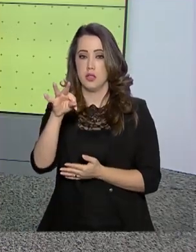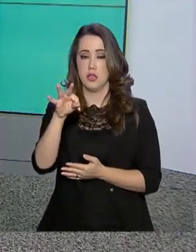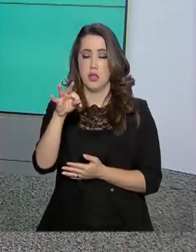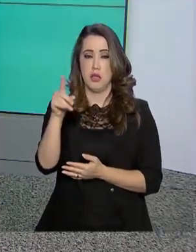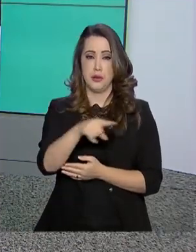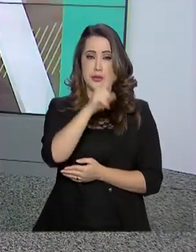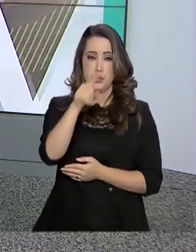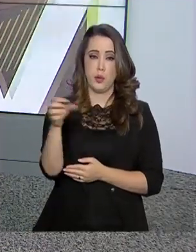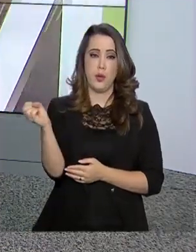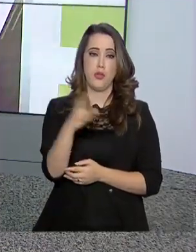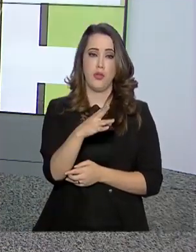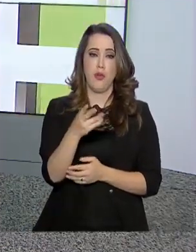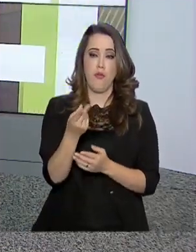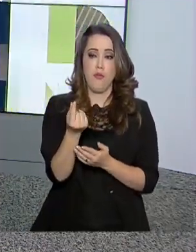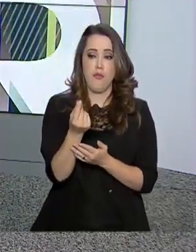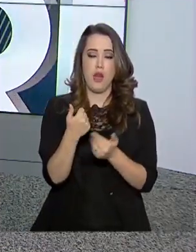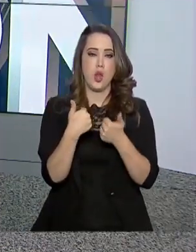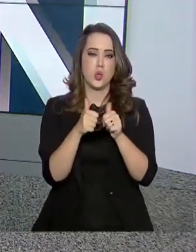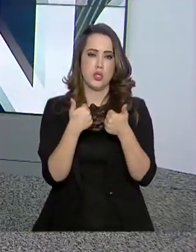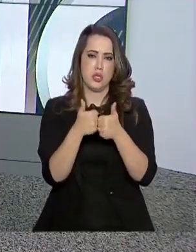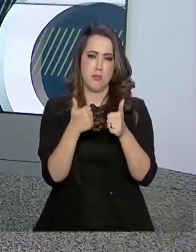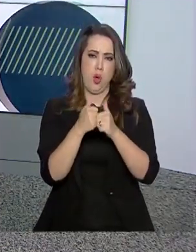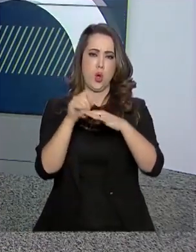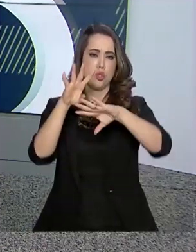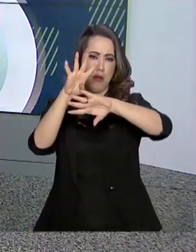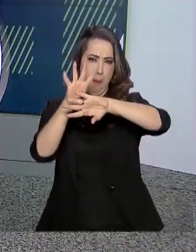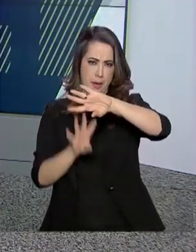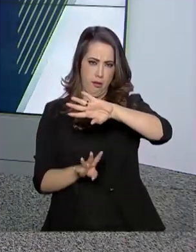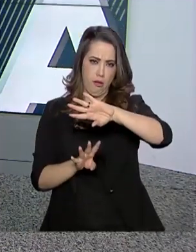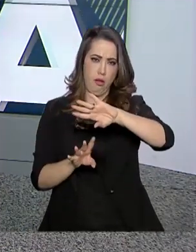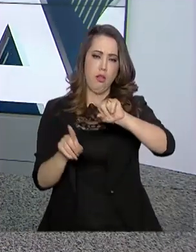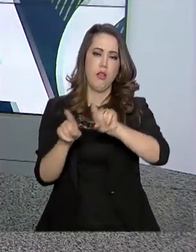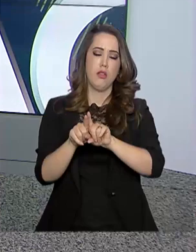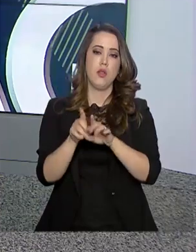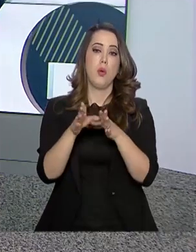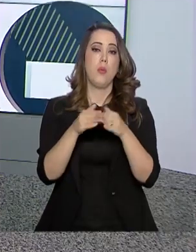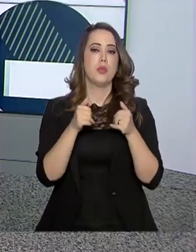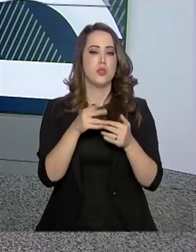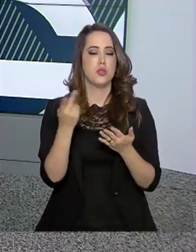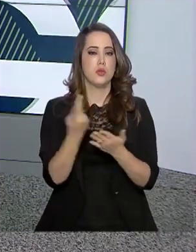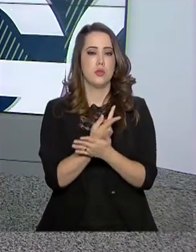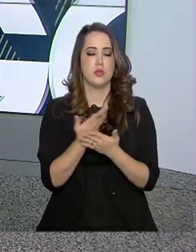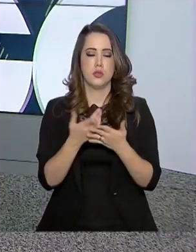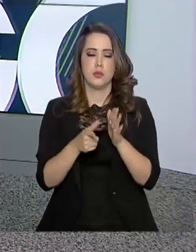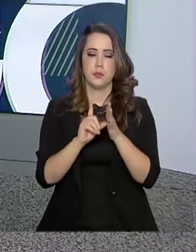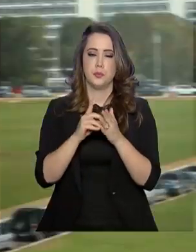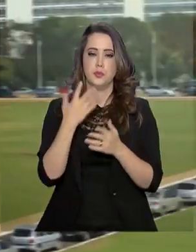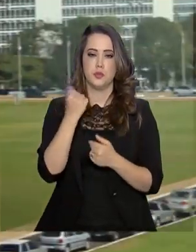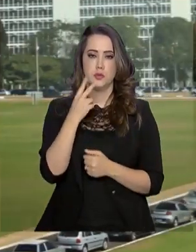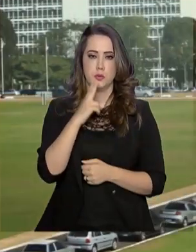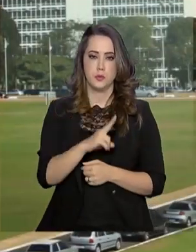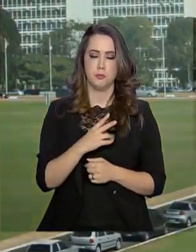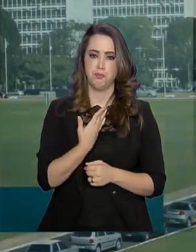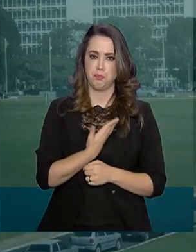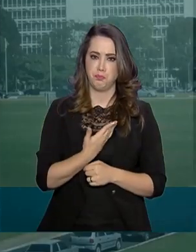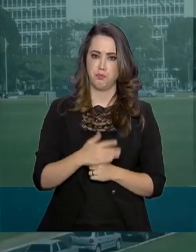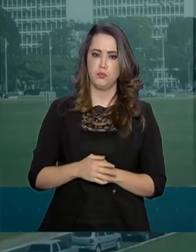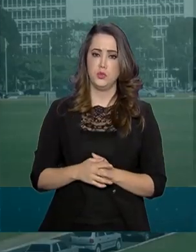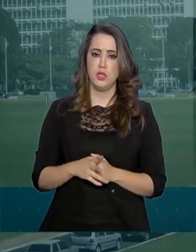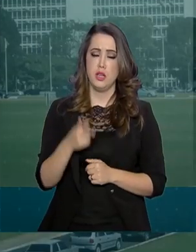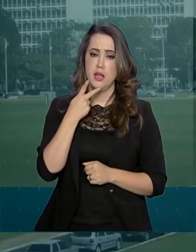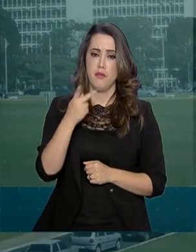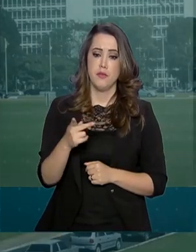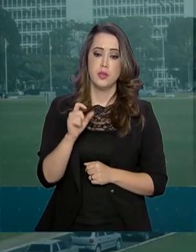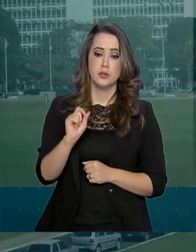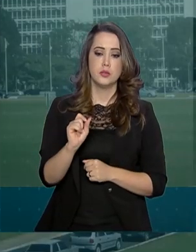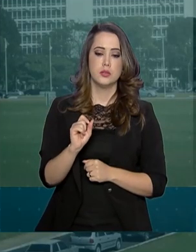fretes. A medida foi tomada agora há pouco a pedido do ministro da Infraestrutura, Tarcísio Freitas. Essa tabela vai sumir